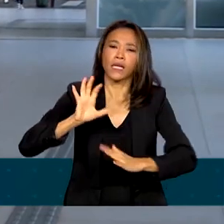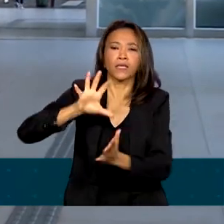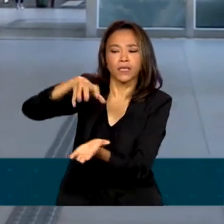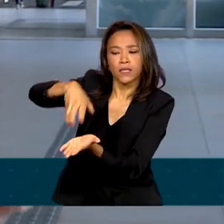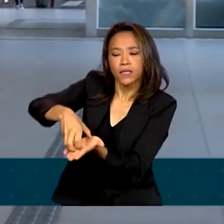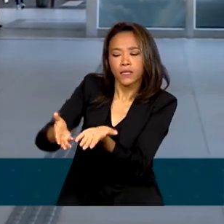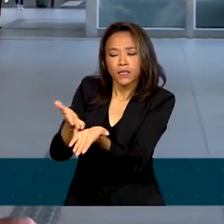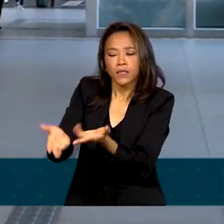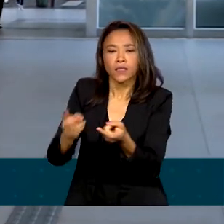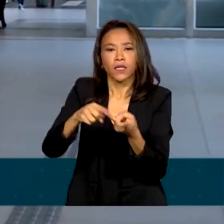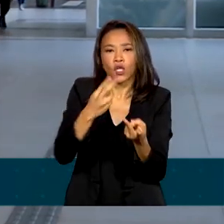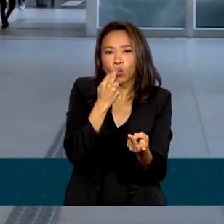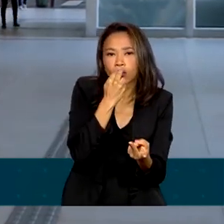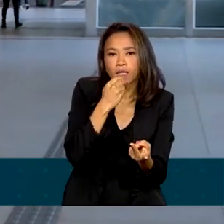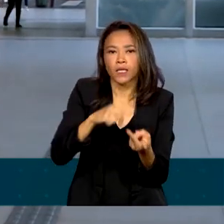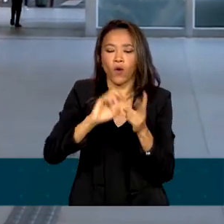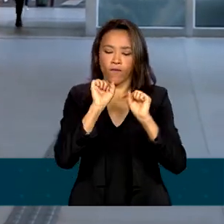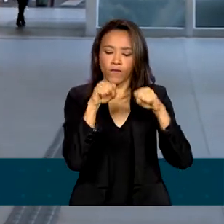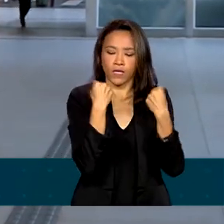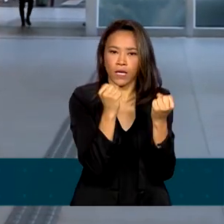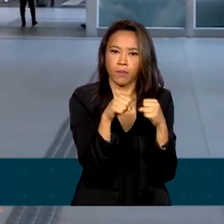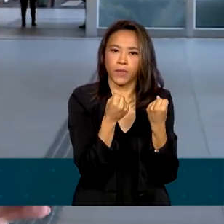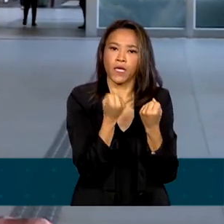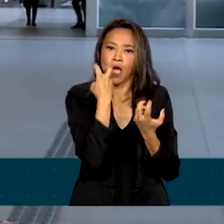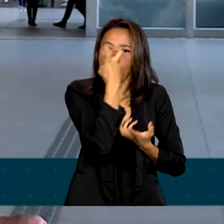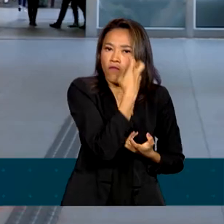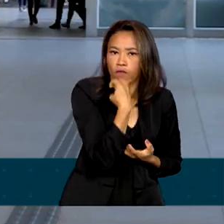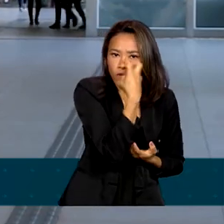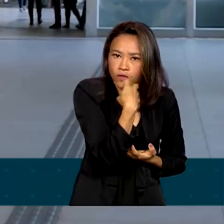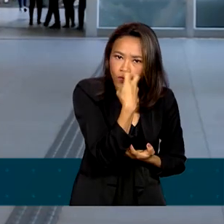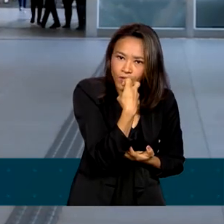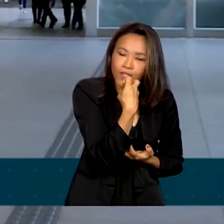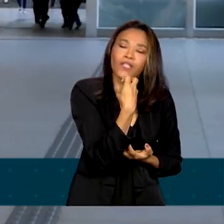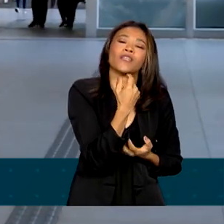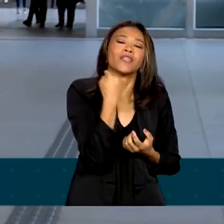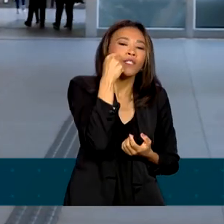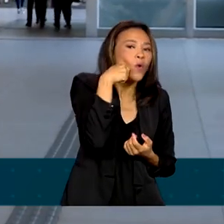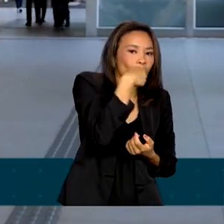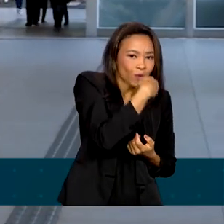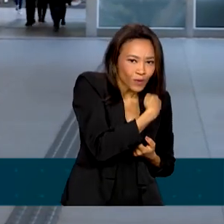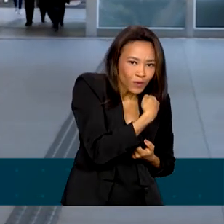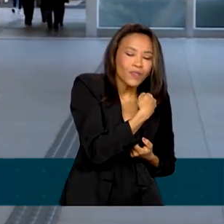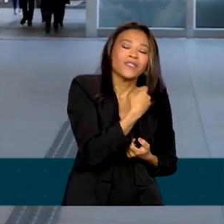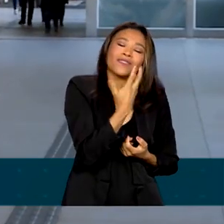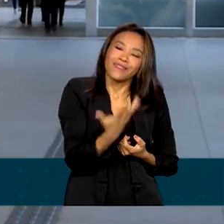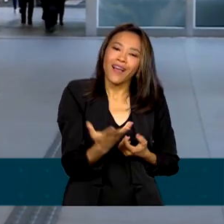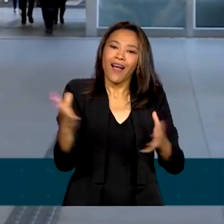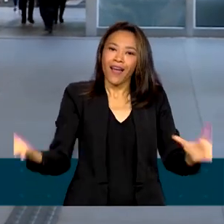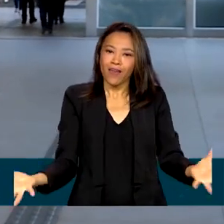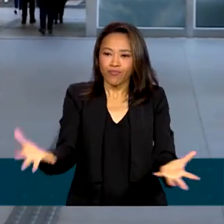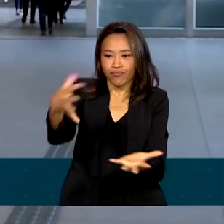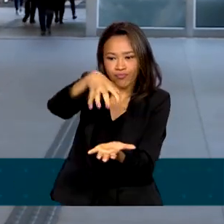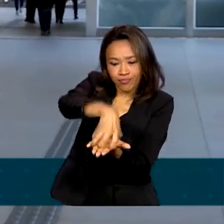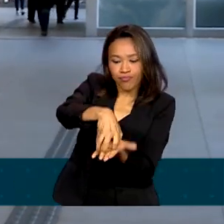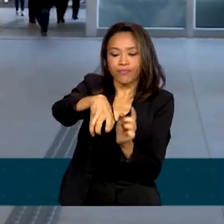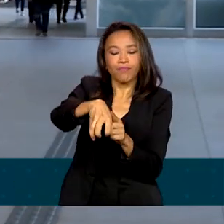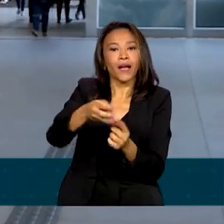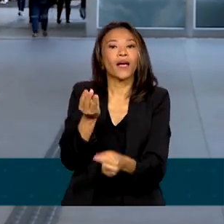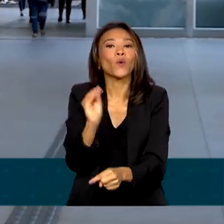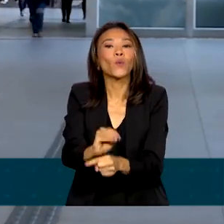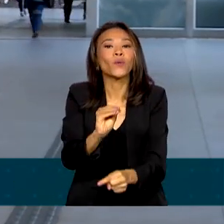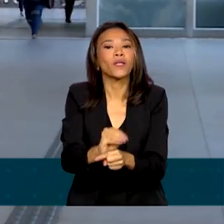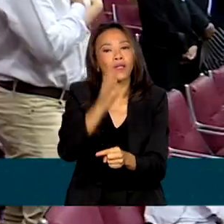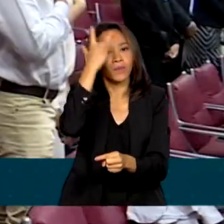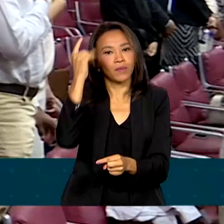médica, nutrição, fisioterapia, fonoaudiologia e odontologia, por meio da rede de cuidados à pessoa com